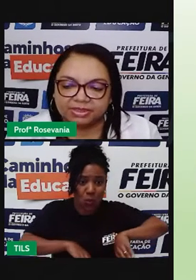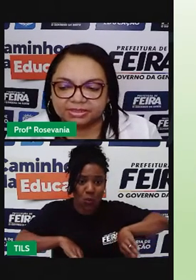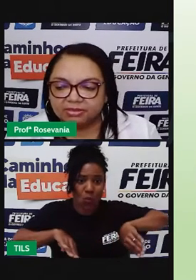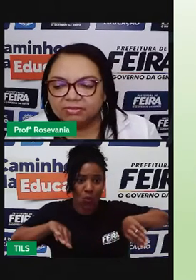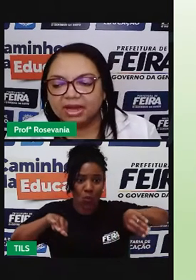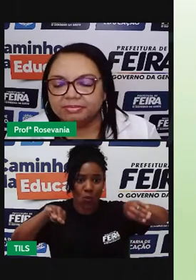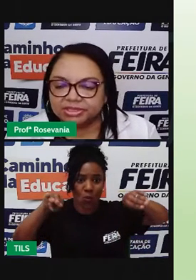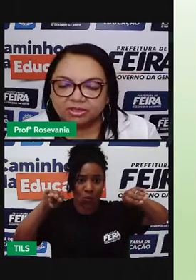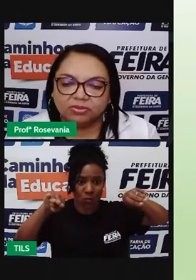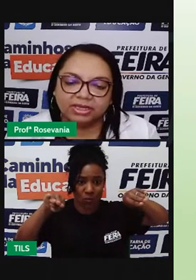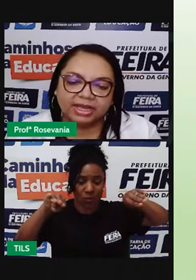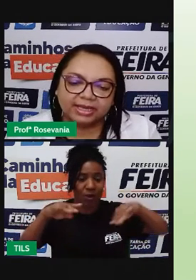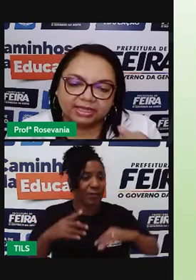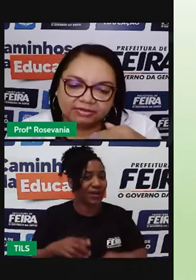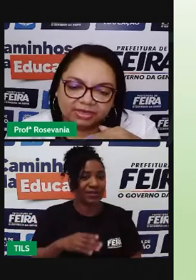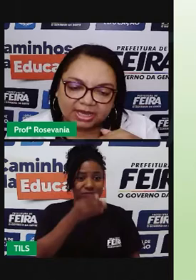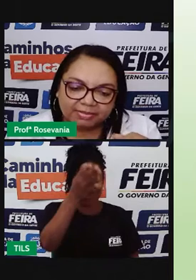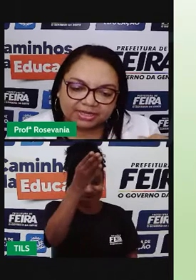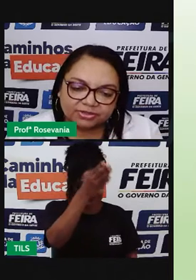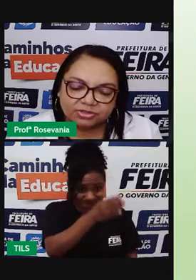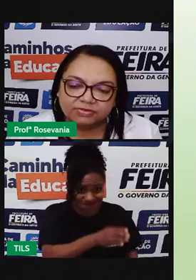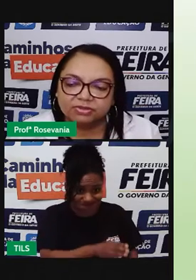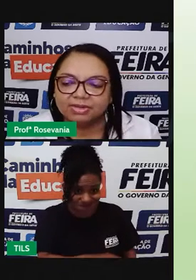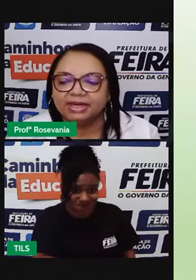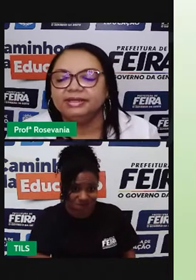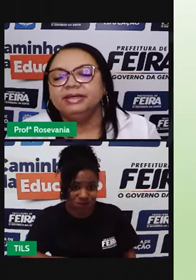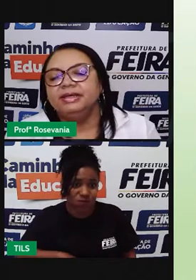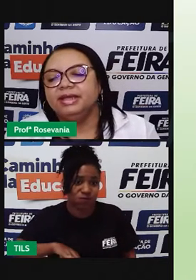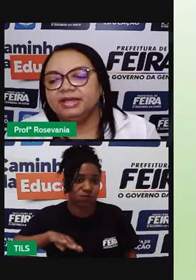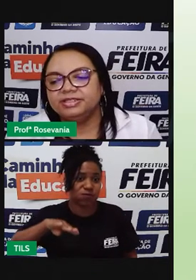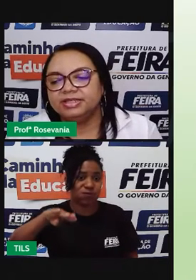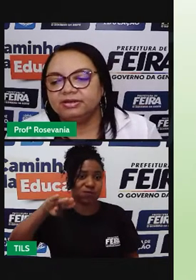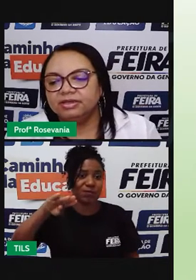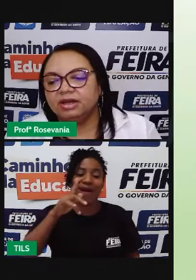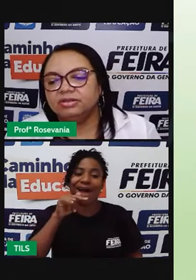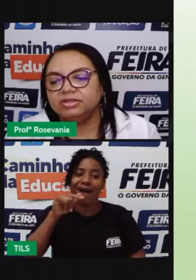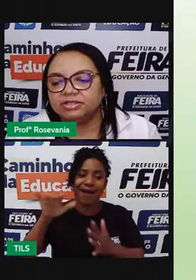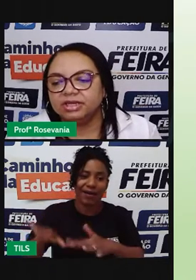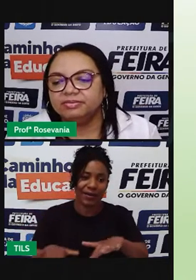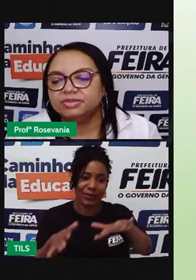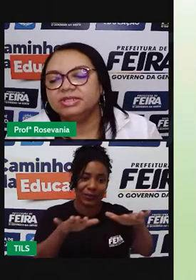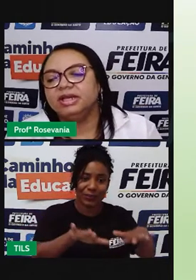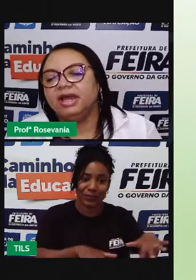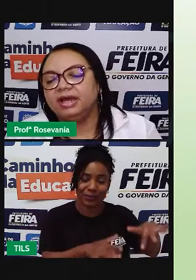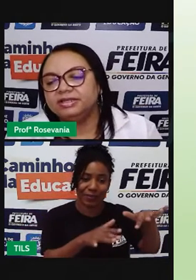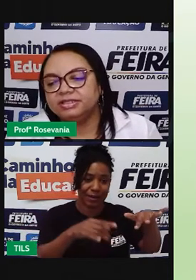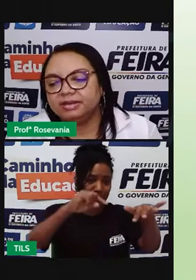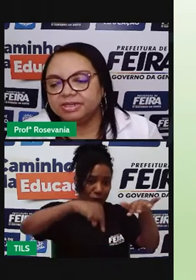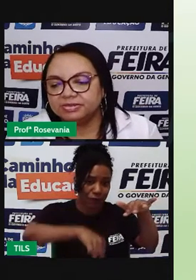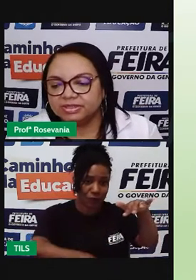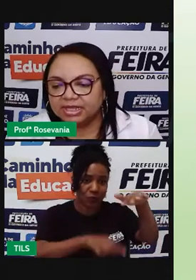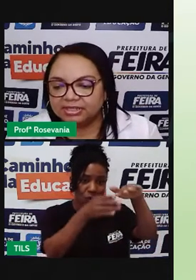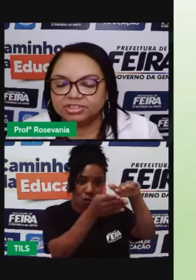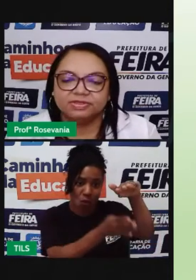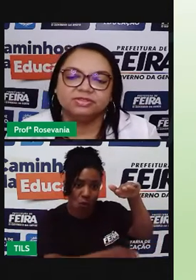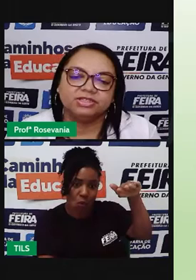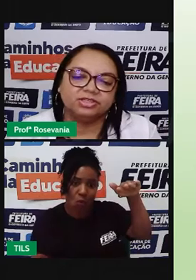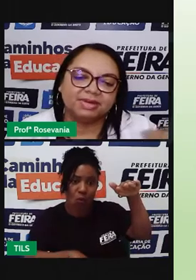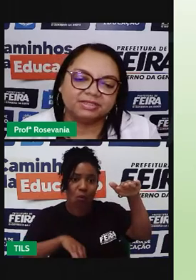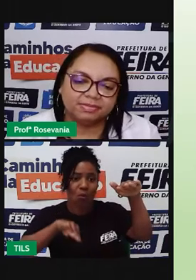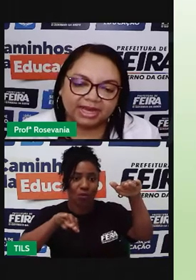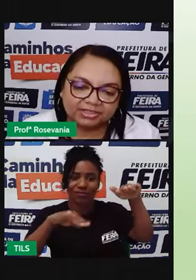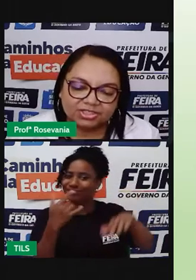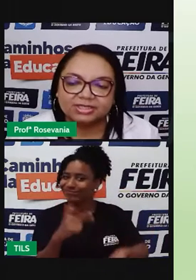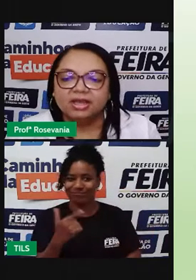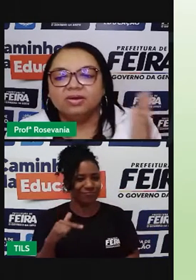temos a depressão absoluta, que é aquela que fica abaixo do nível do mar, que é a de zero grau. Então, temos, né, áreas de depressões relativas, ou